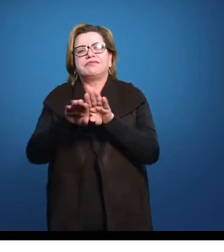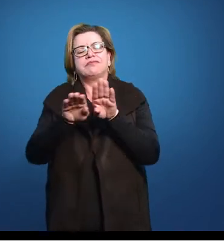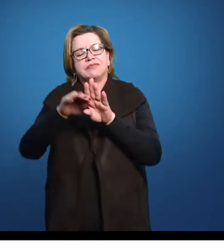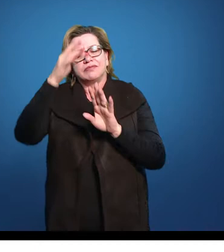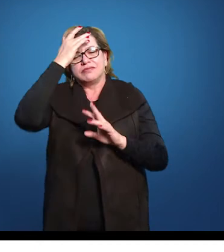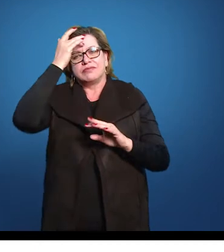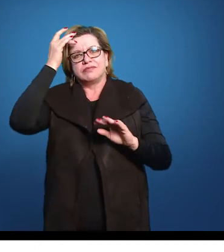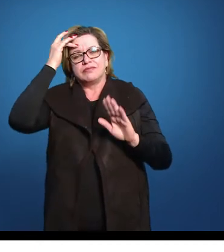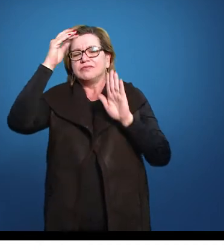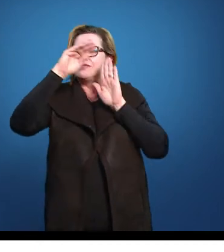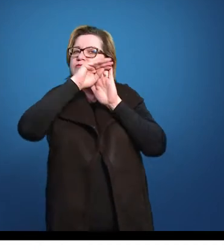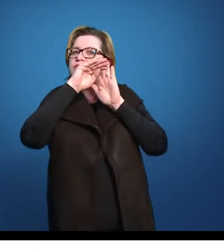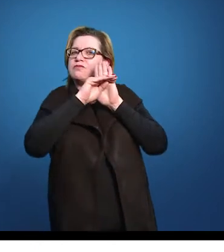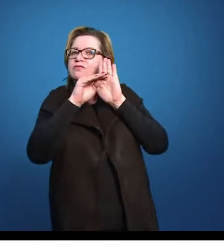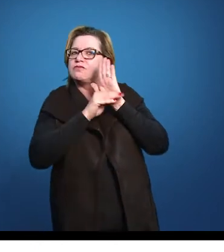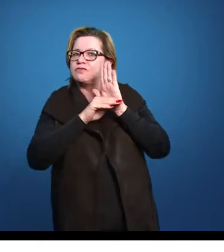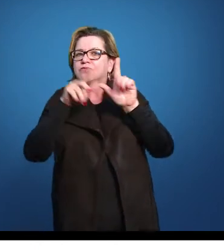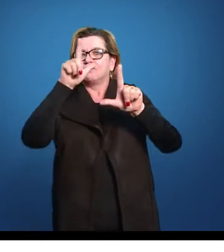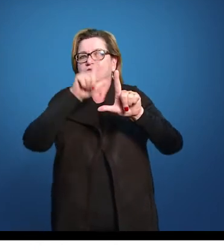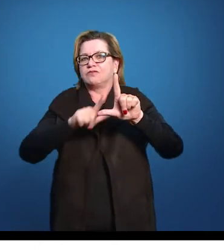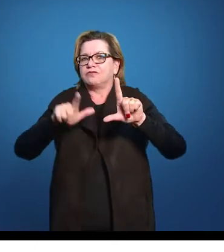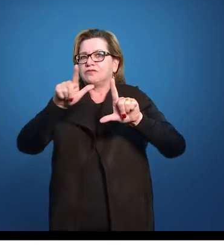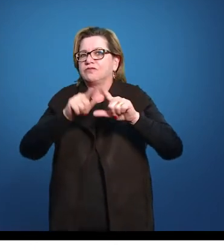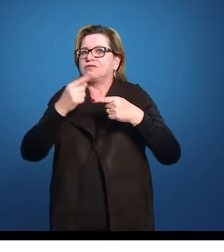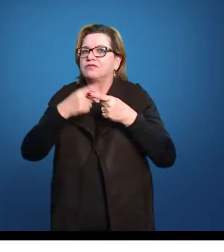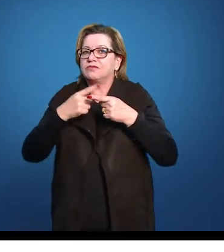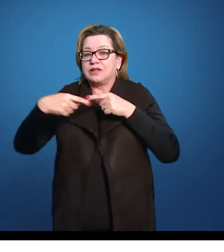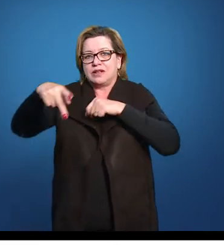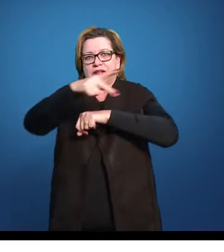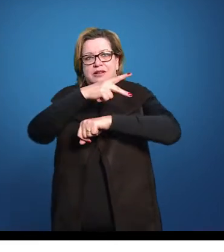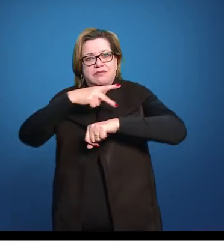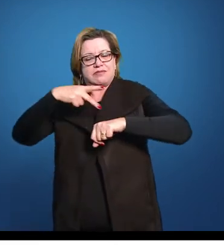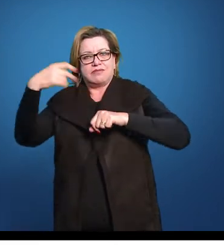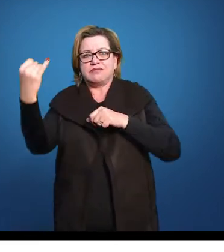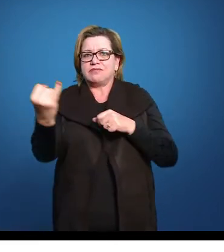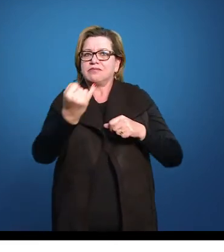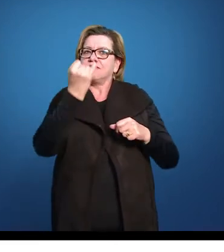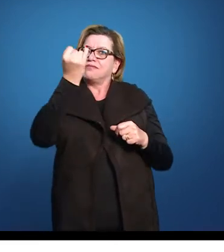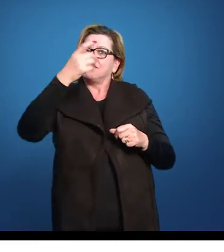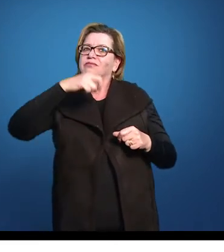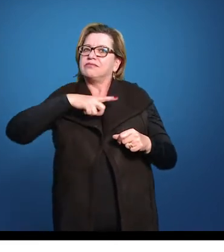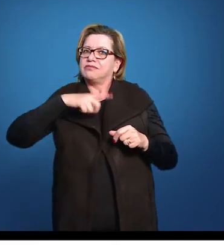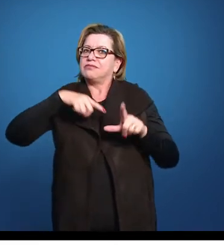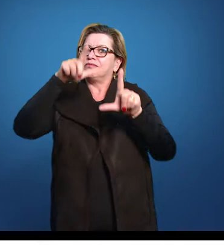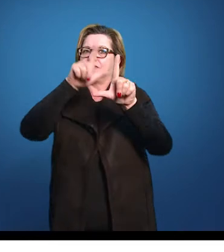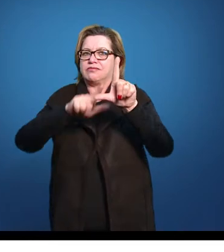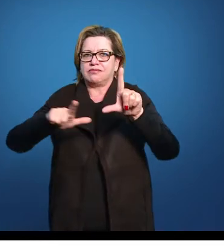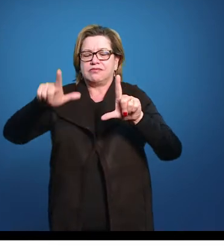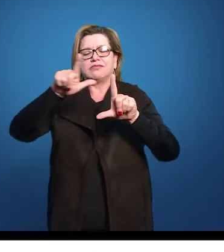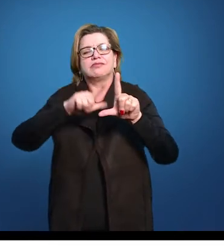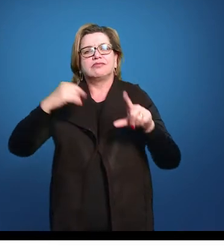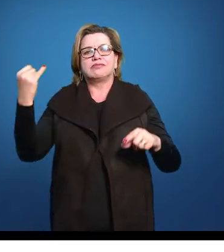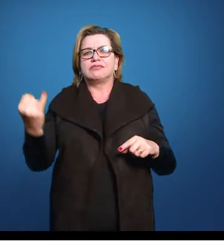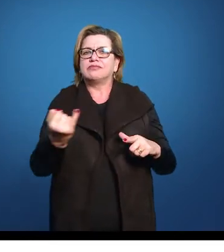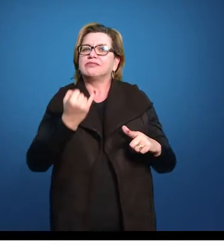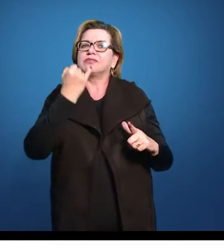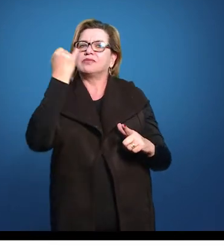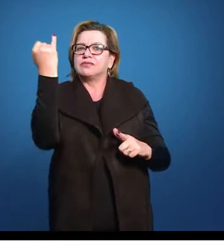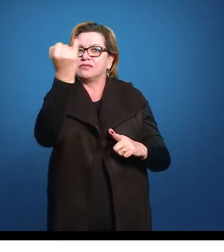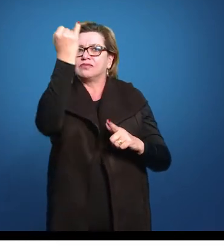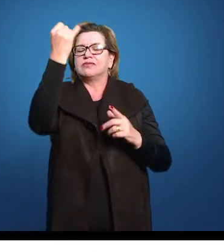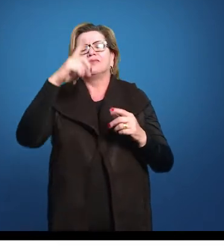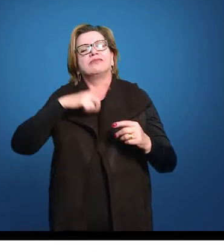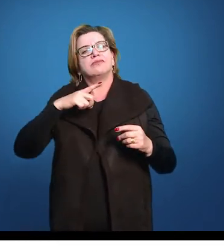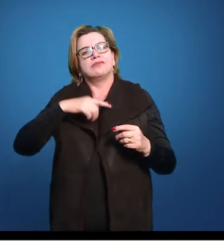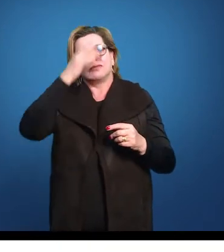literário, porque as grandes nações possuem grandes literaturas. E aí a gente vai ter algumas pessoas que estão envolvidas nesse processo